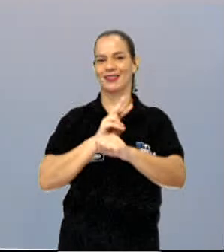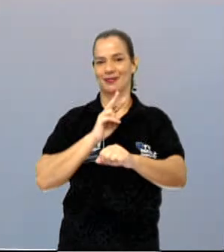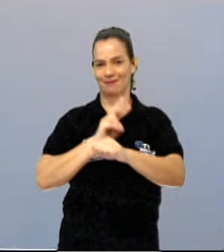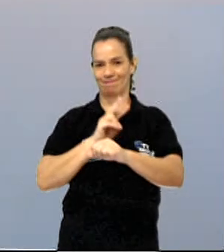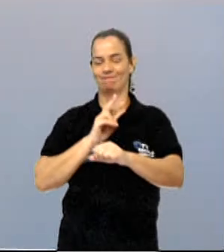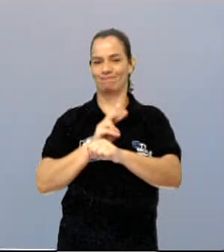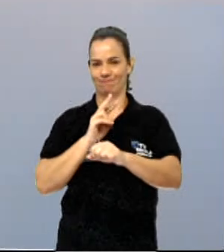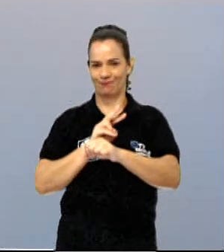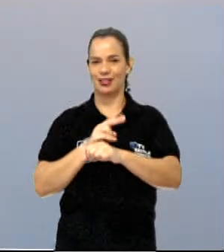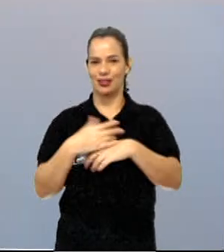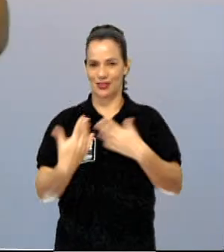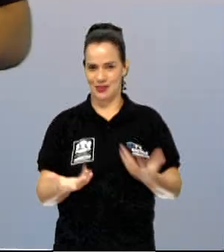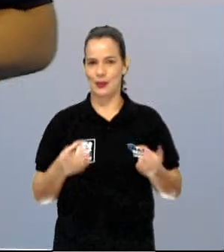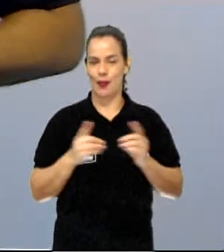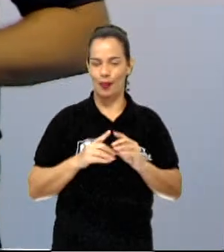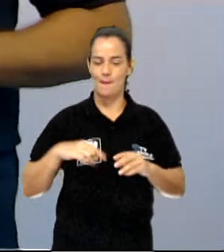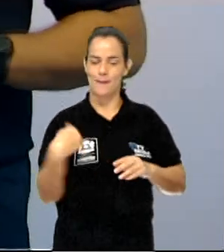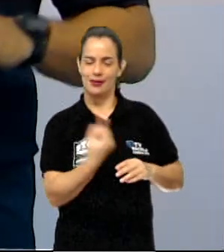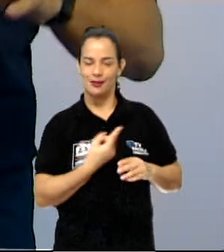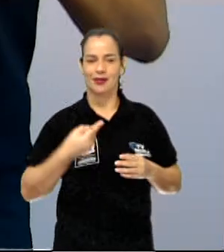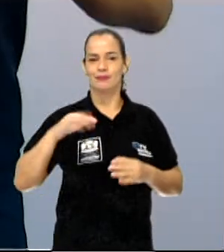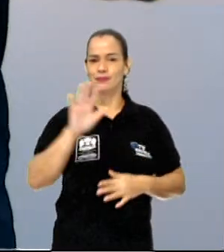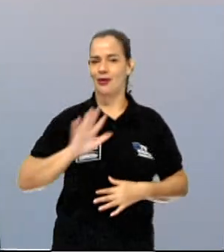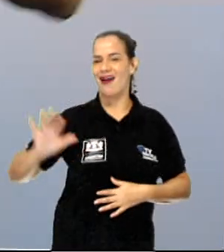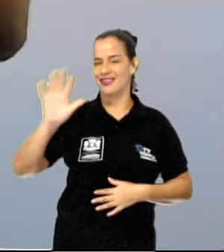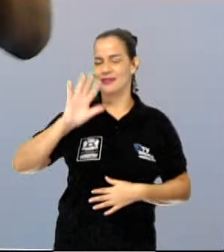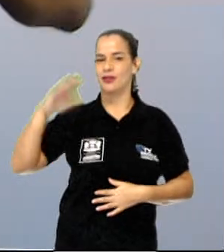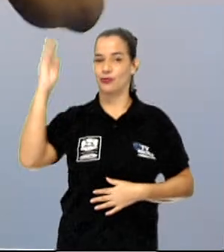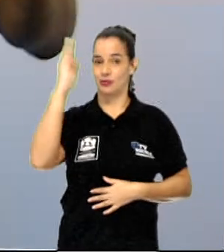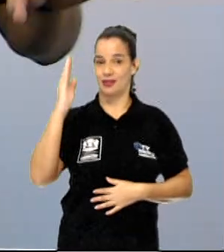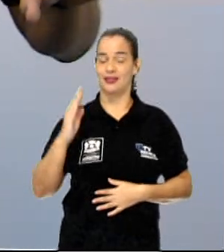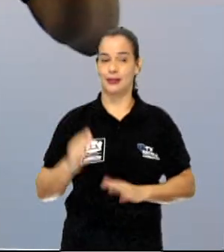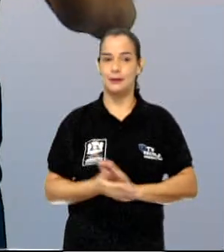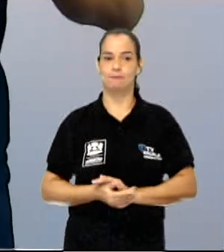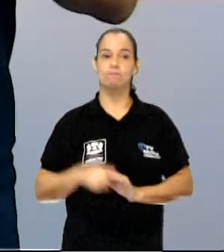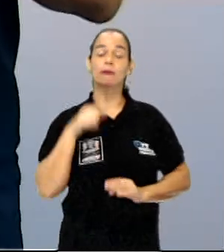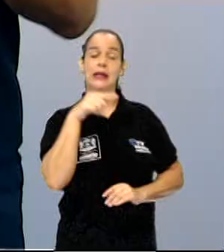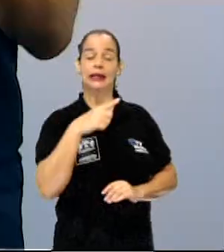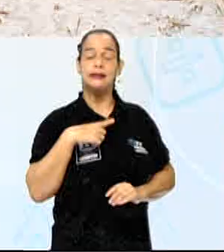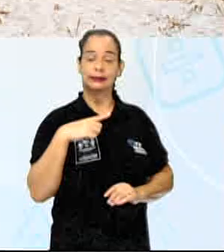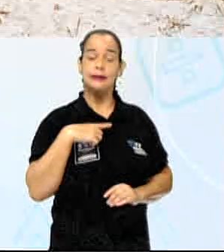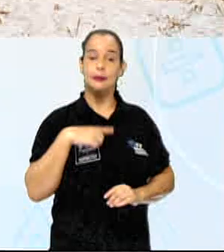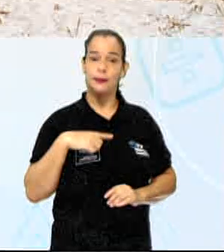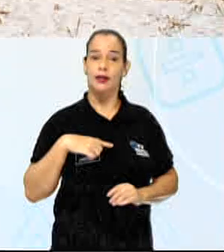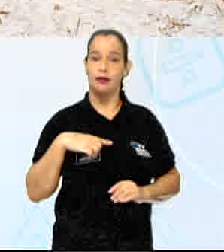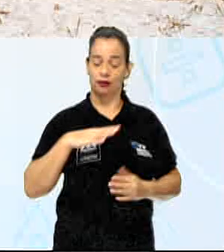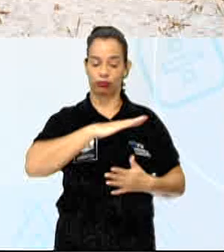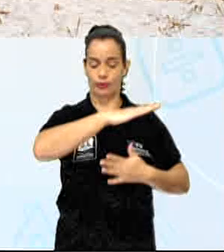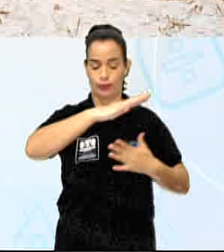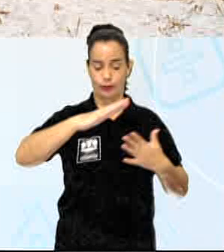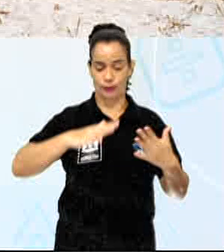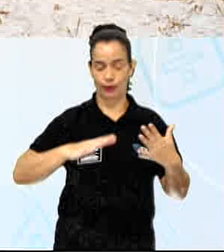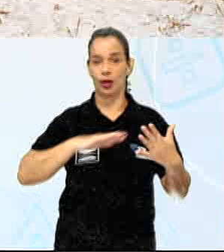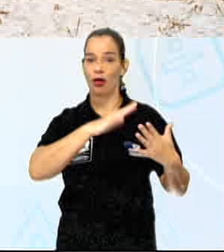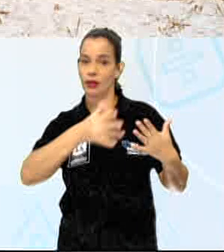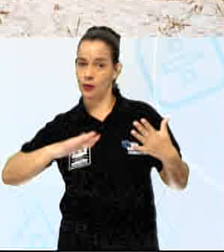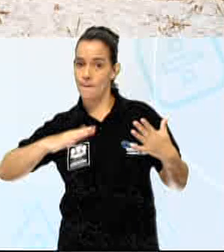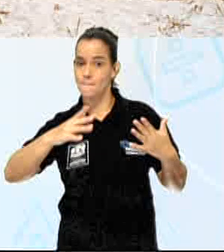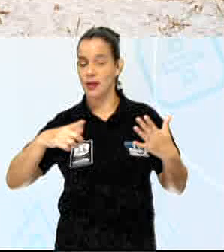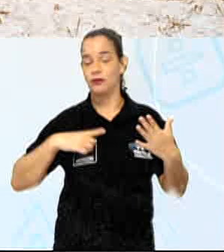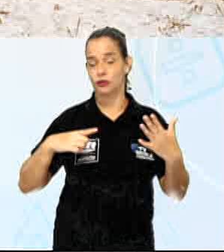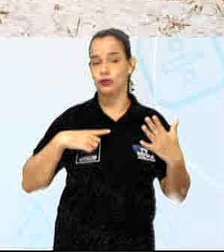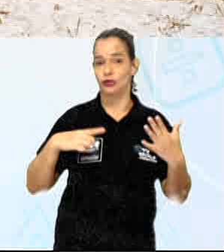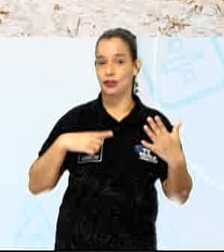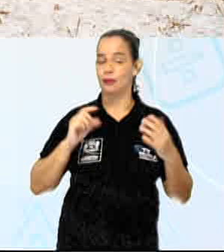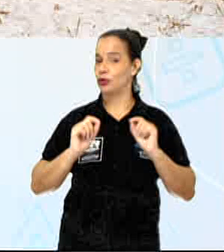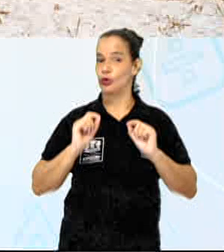para a dinâmica das paisagens brasileiras. Ali também, naquela região litorânea, nós temos, depois do manguezal, uma